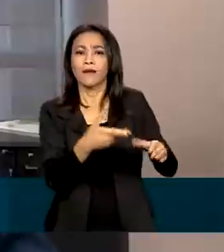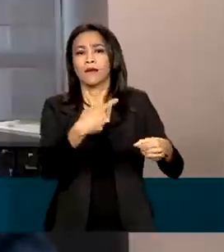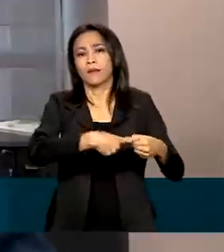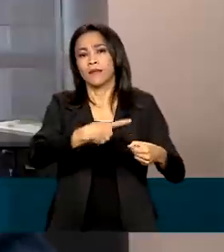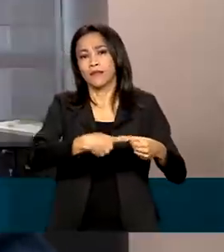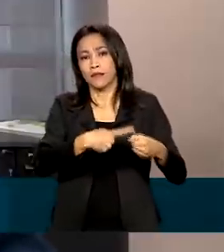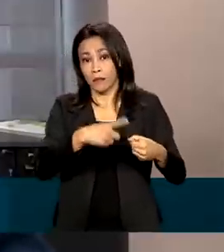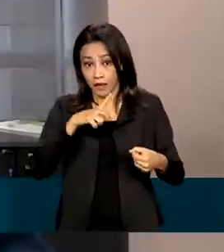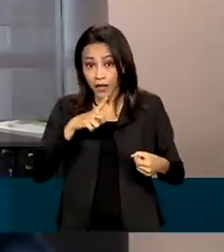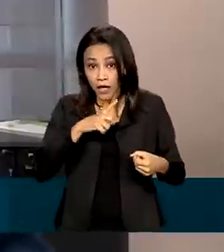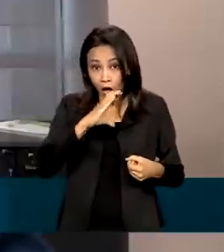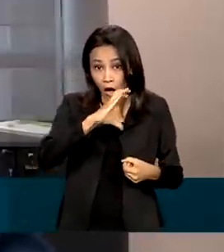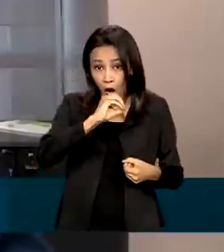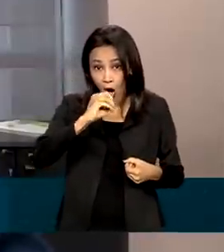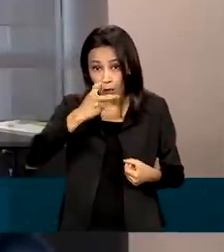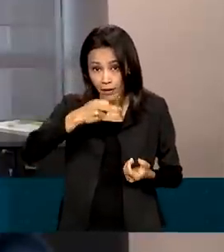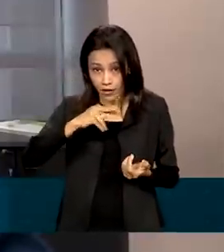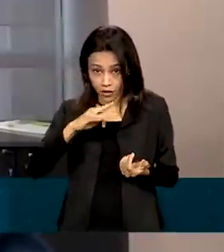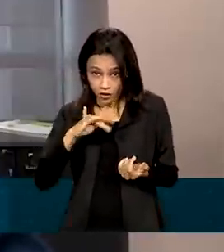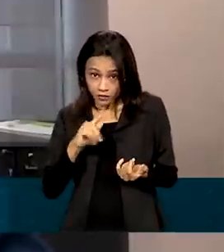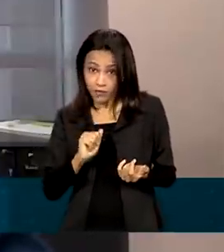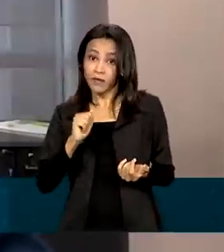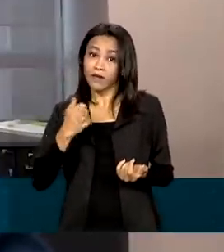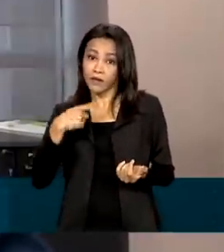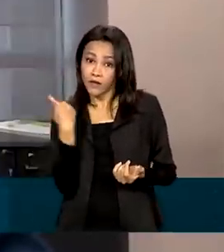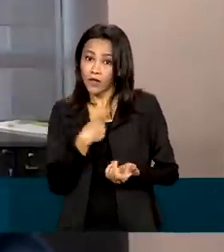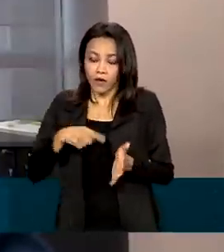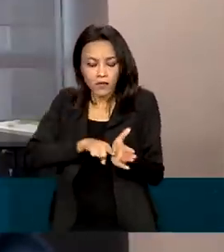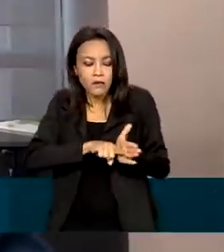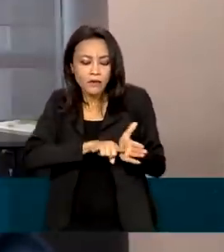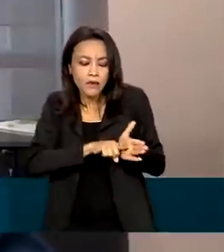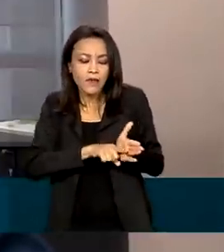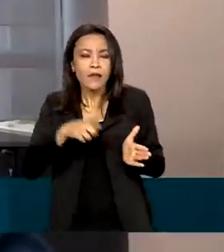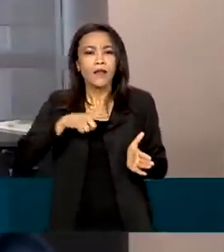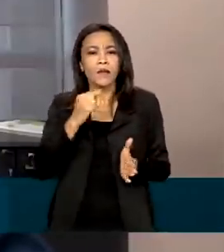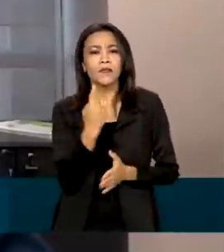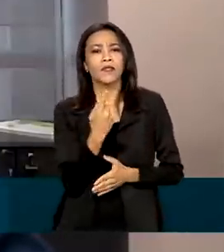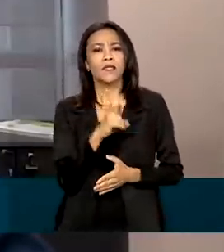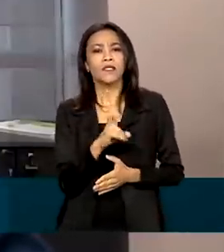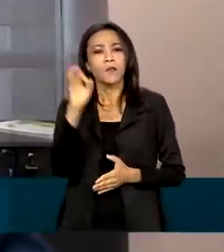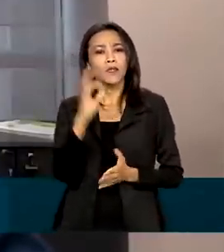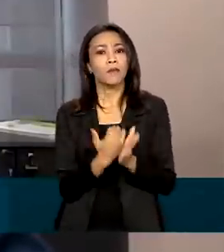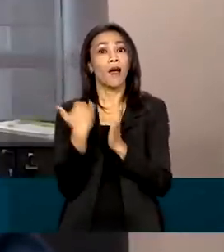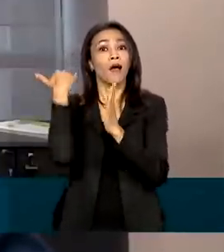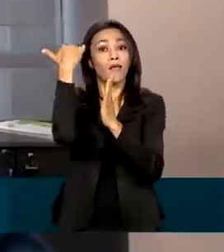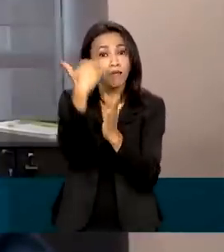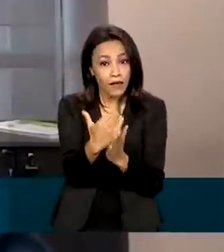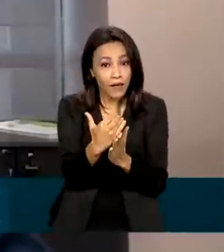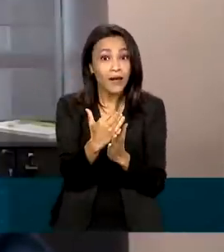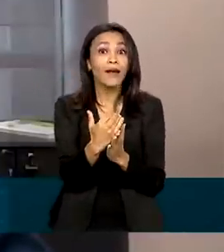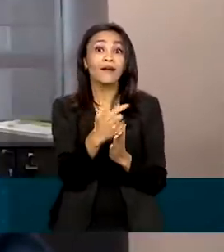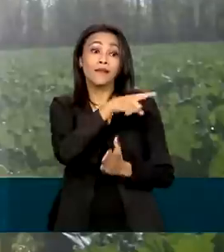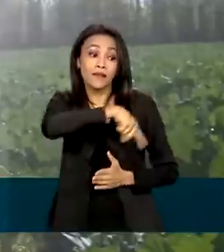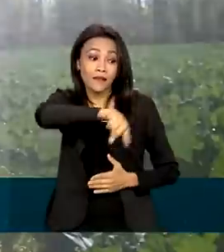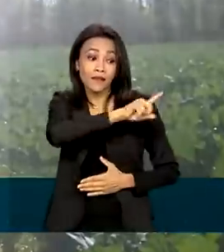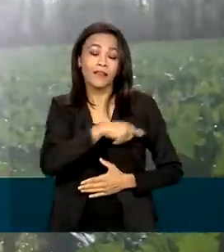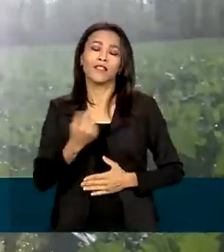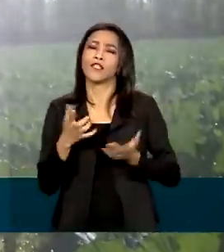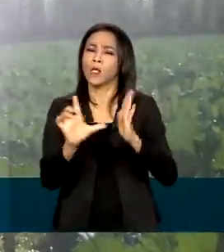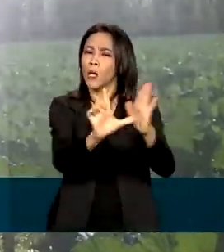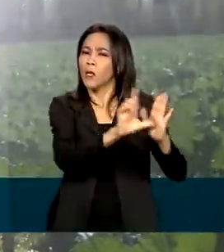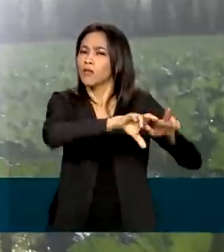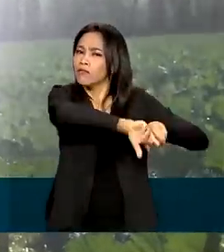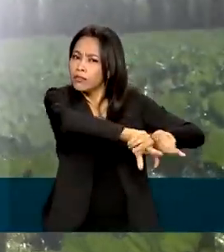Então, onde tem cooperativas, conforme nosso estudo, temos 15% a mais de estabelecimentos comerciais naquela região. O